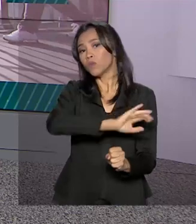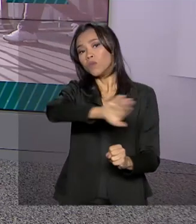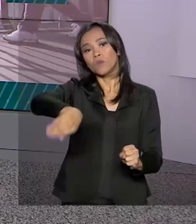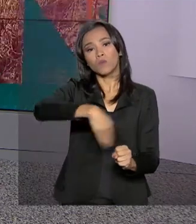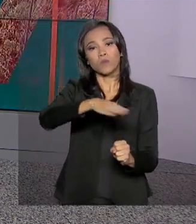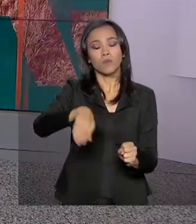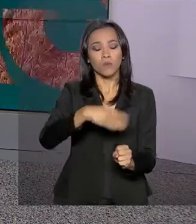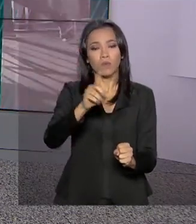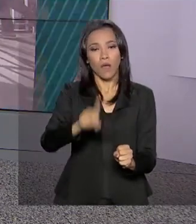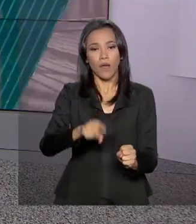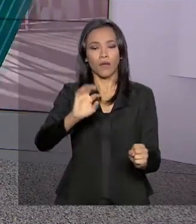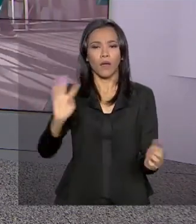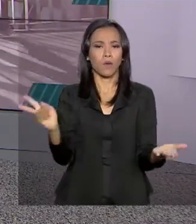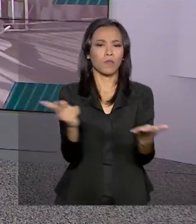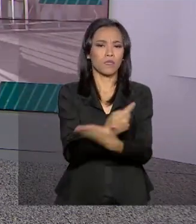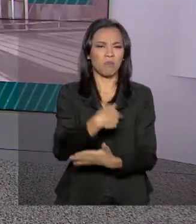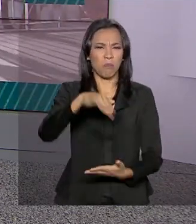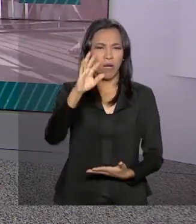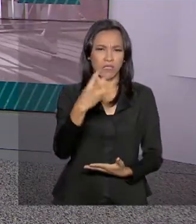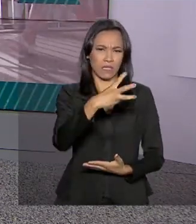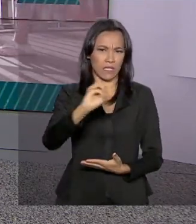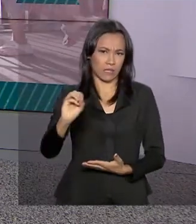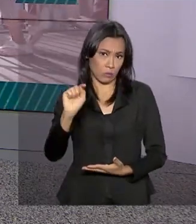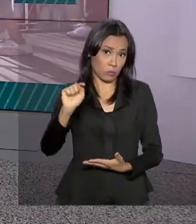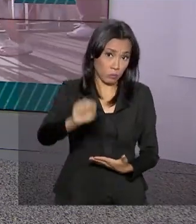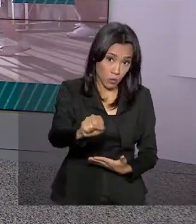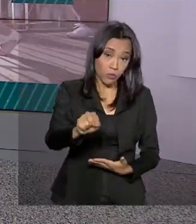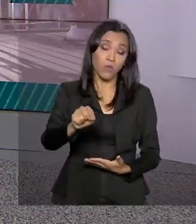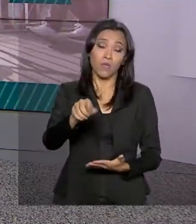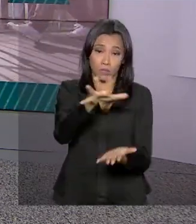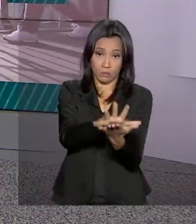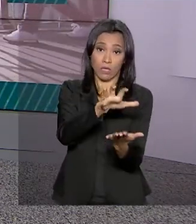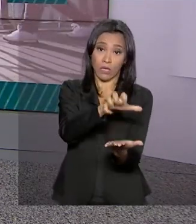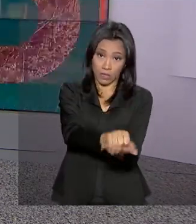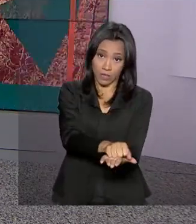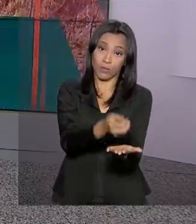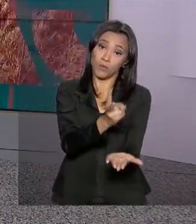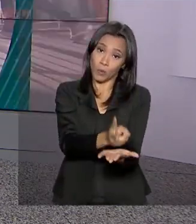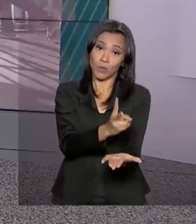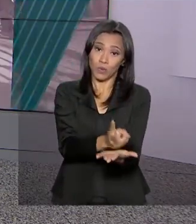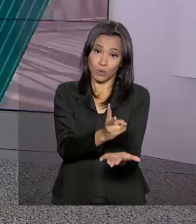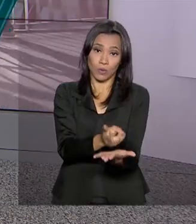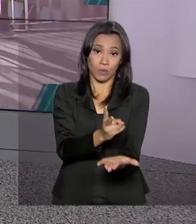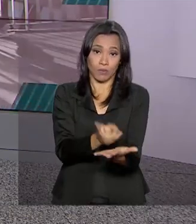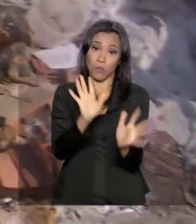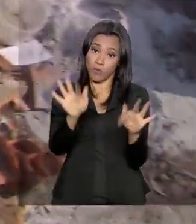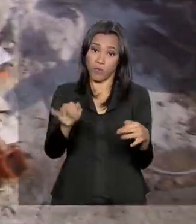ainda. São mais de 300 mil e os registros continuam mesmo depois do fim do verão.